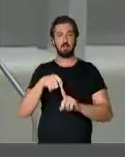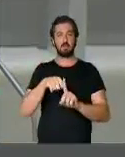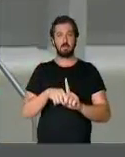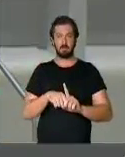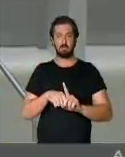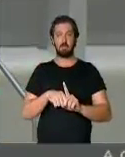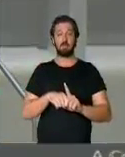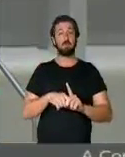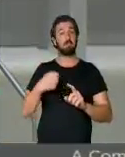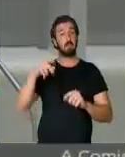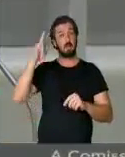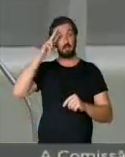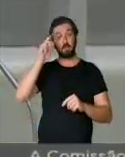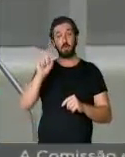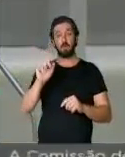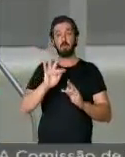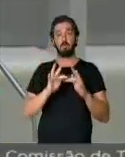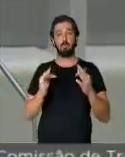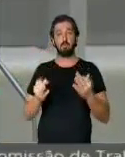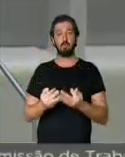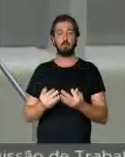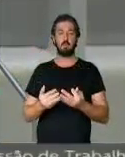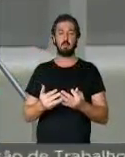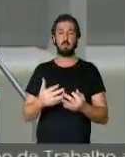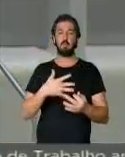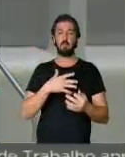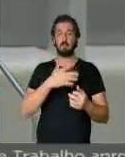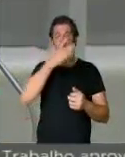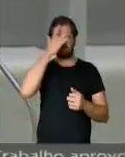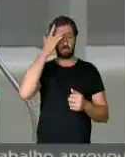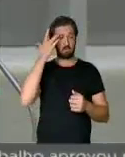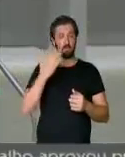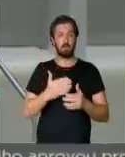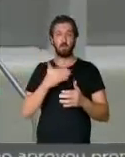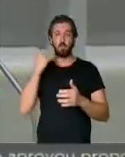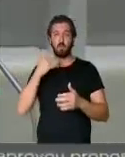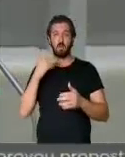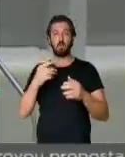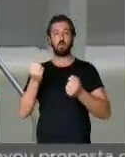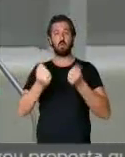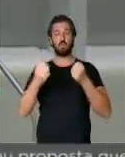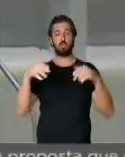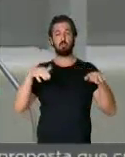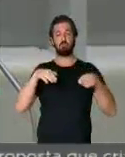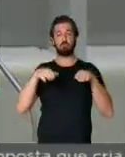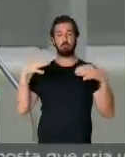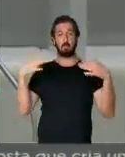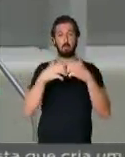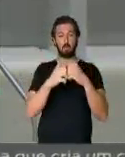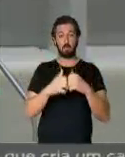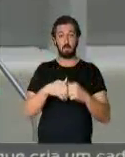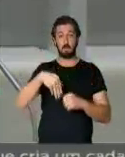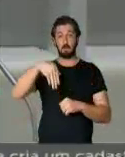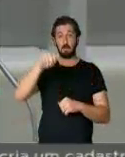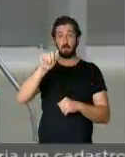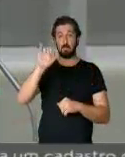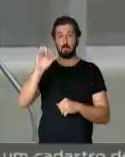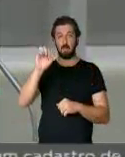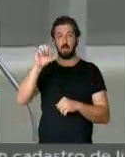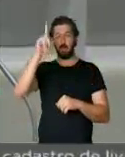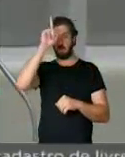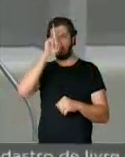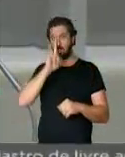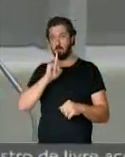sem lembrar das famílias que perderam seus entes no trânsito. O Maio Amarelo, mês